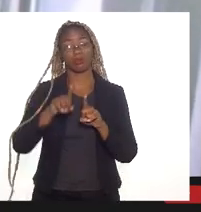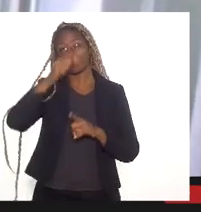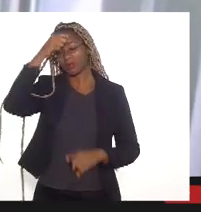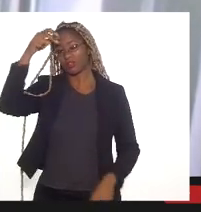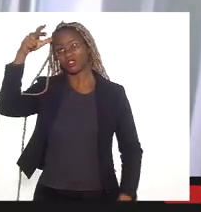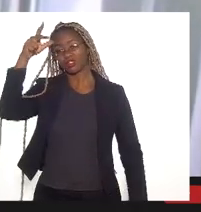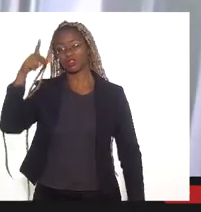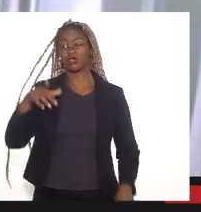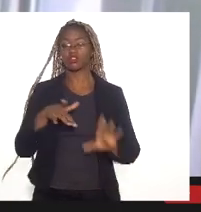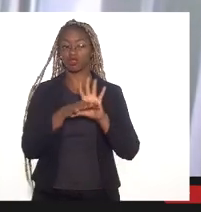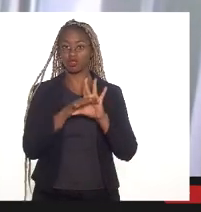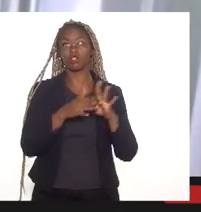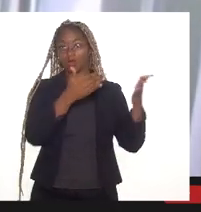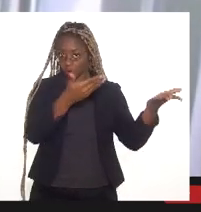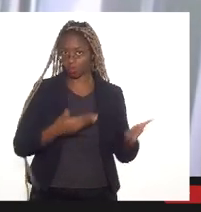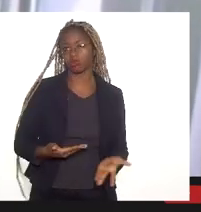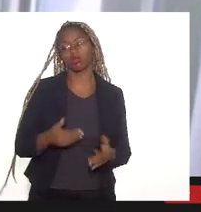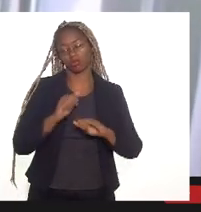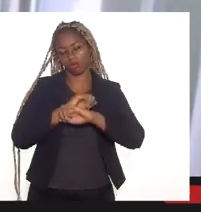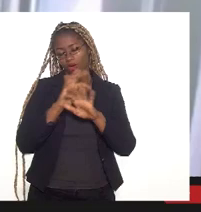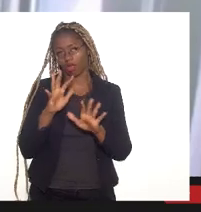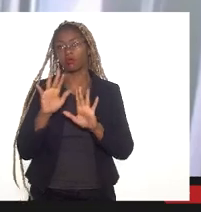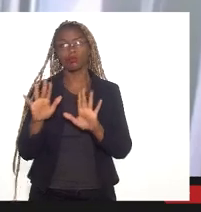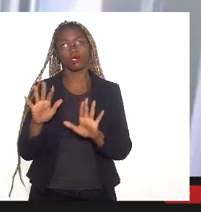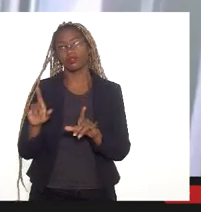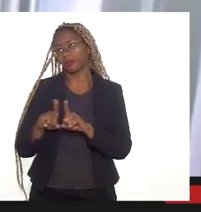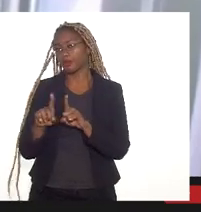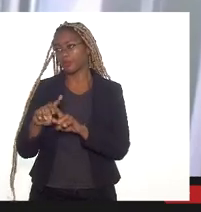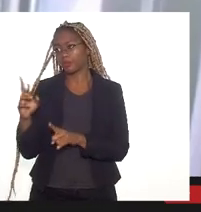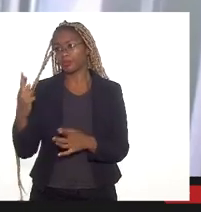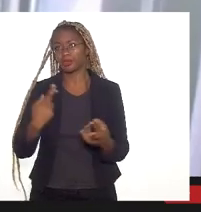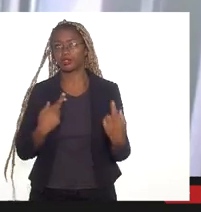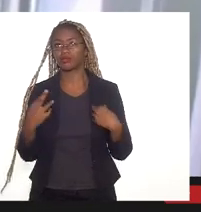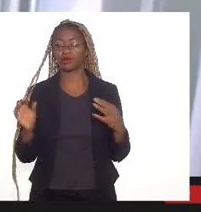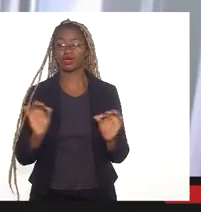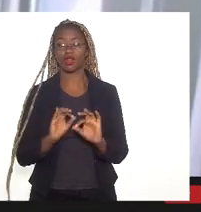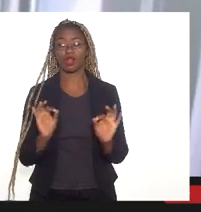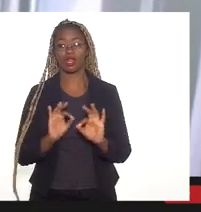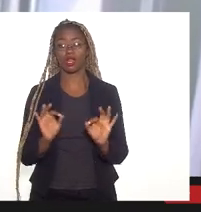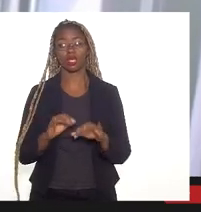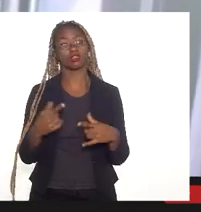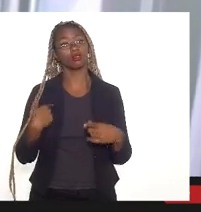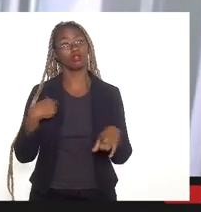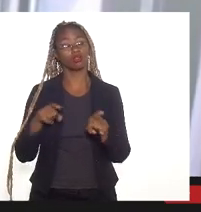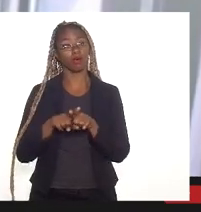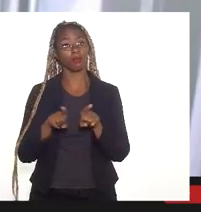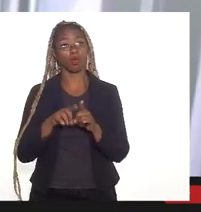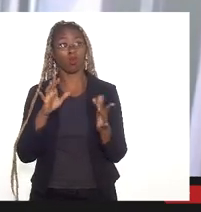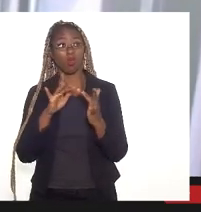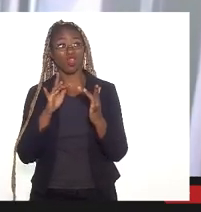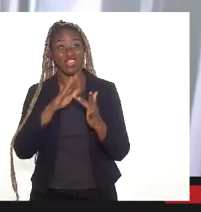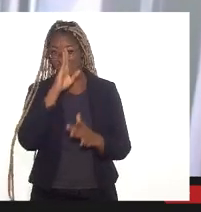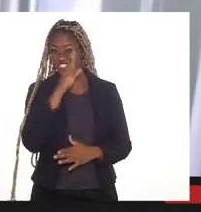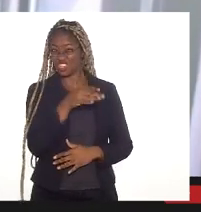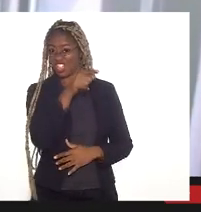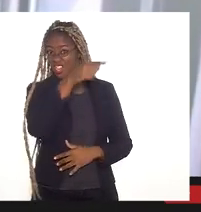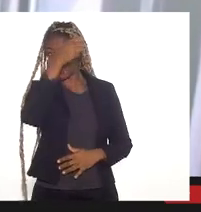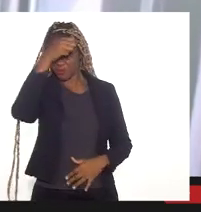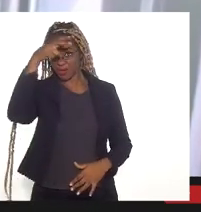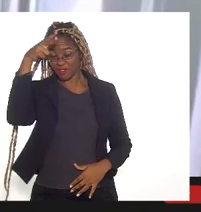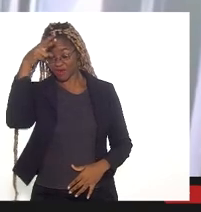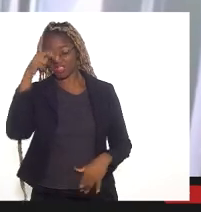obviamente, foi convidada, mas ainda não confirmou presença. Eu, inclusive, fiz, além do contato direto com a Prefeitura, eu